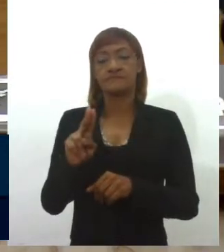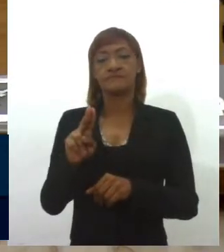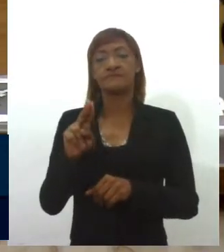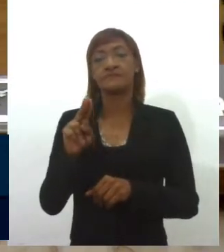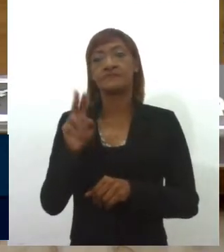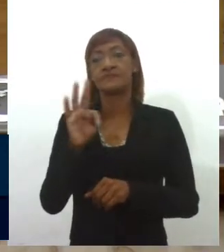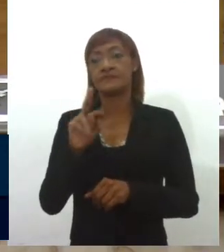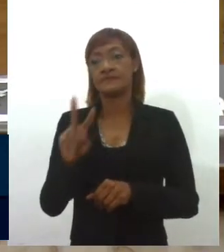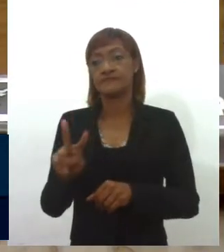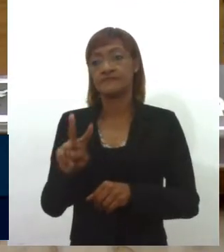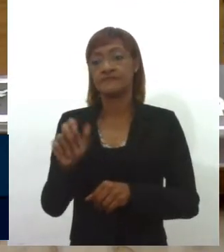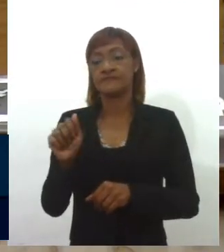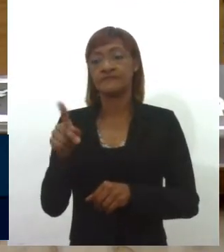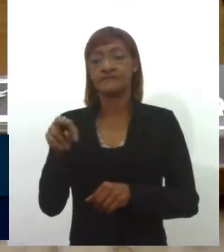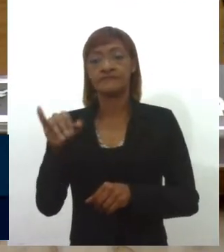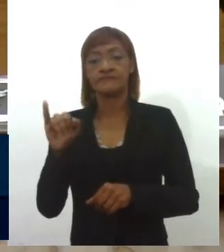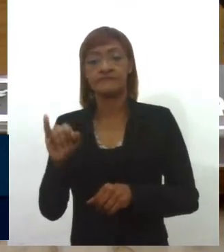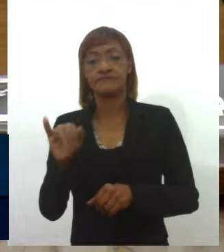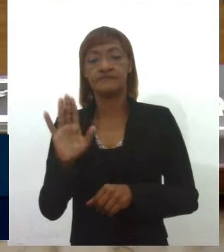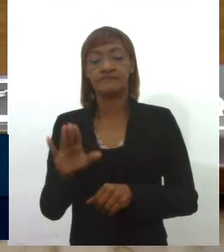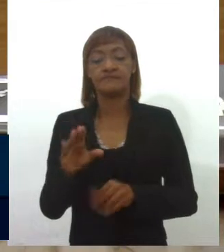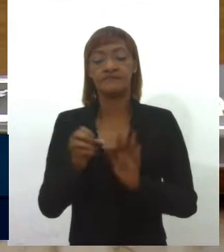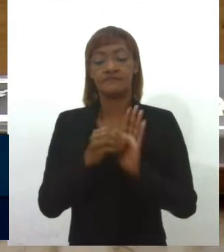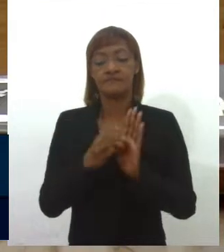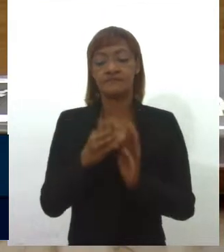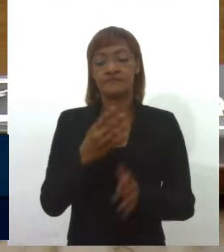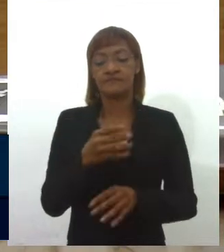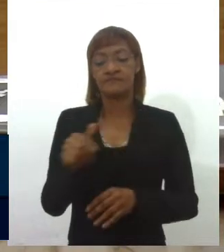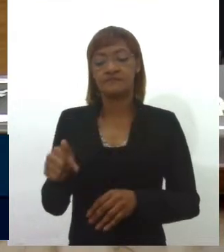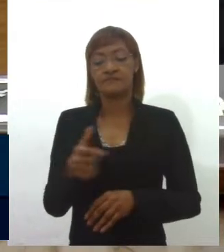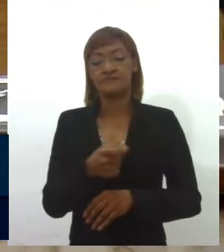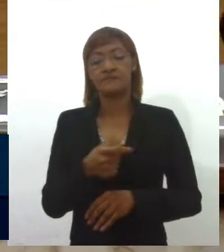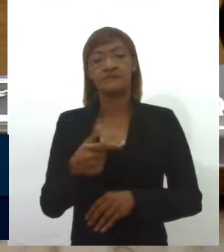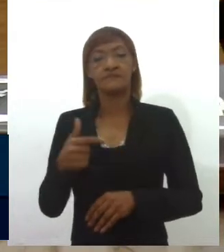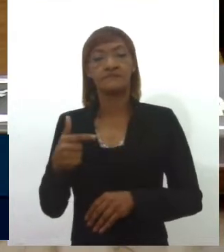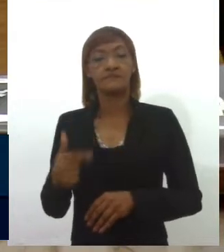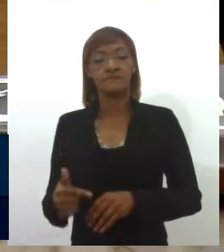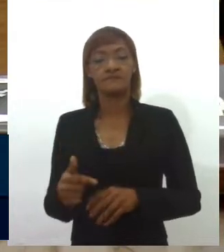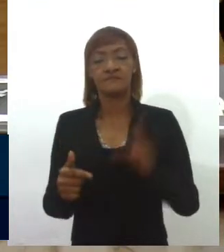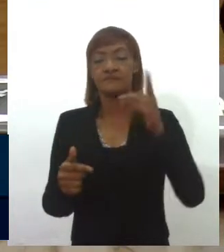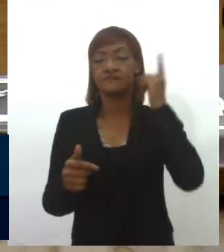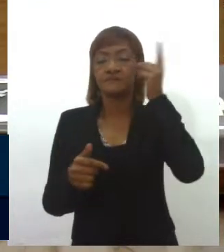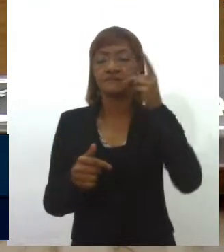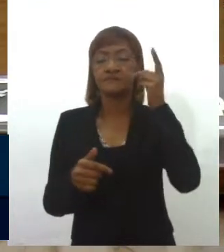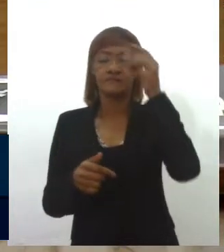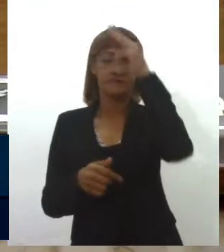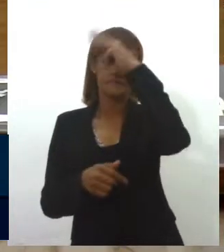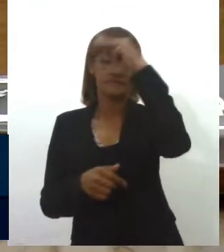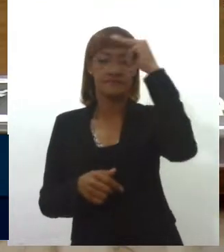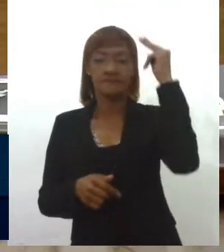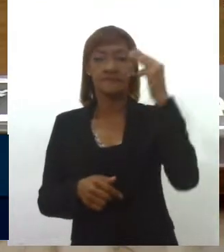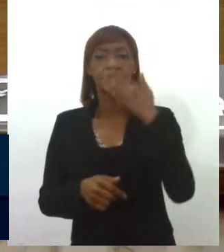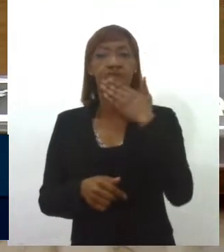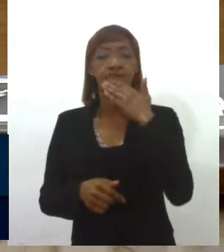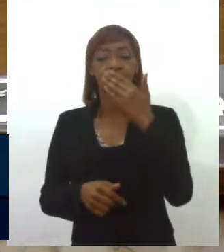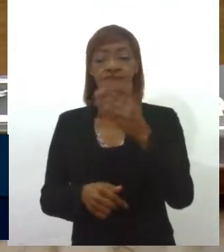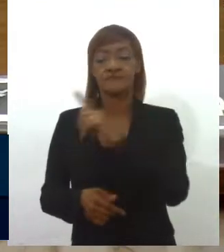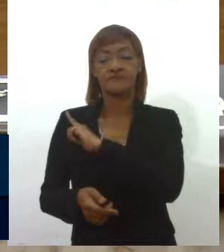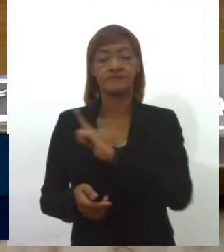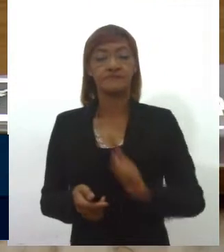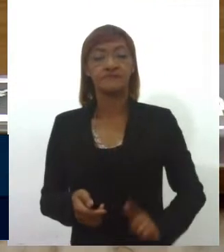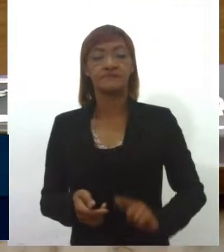Indicação número 47-2022, de autoria da deputada Maria Mendonça. Solicita ao governador